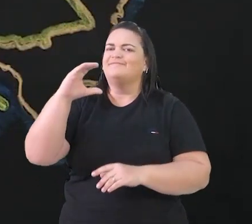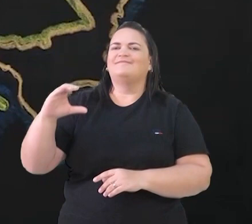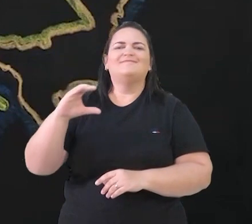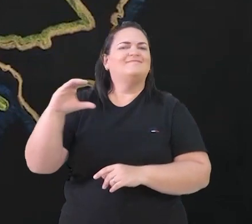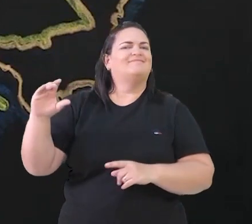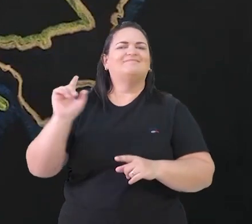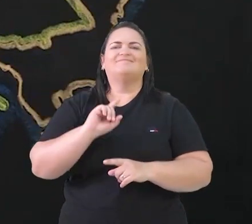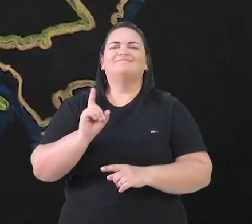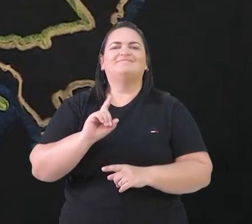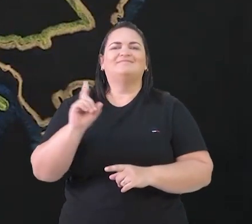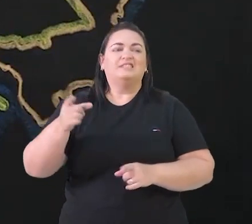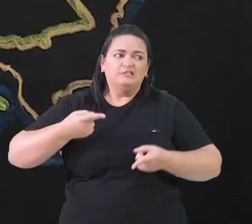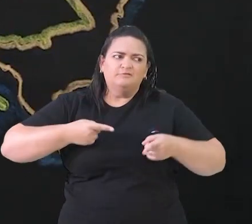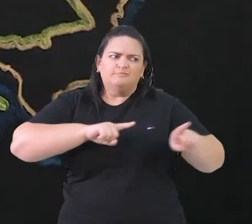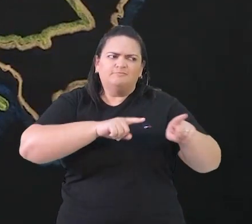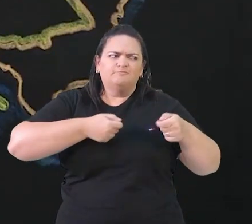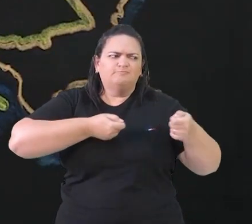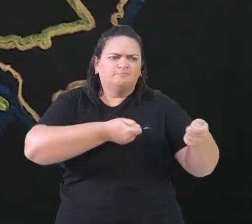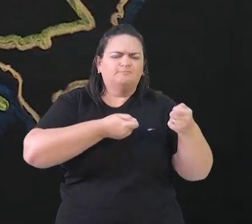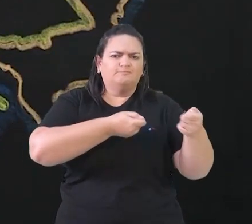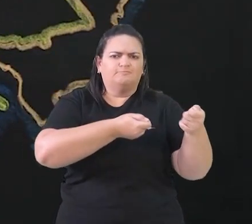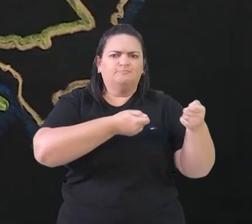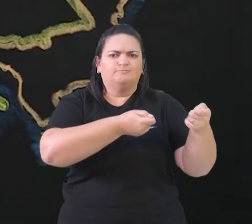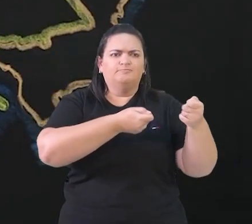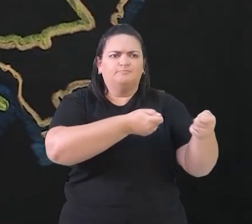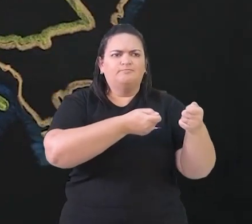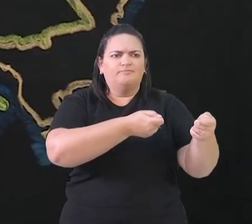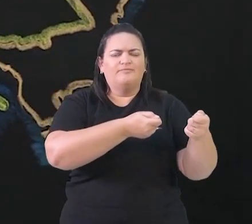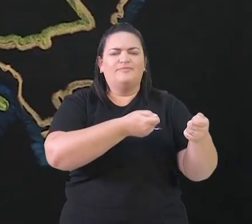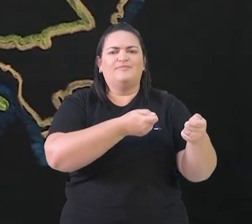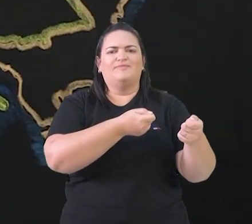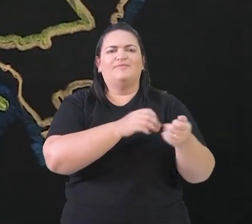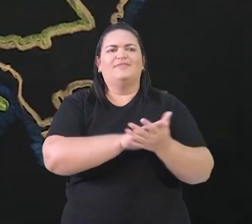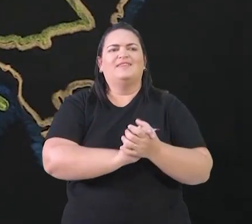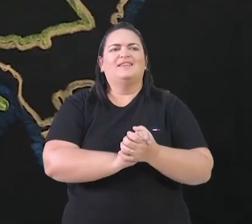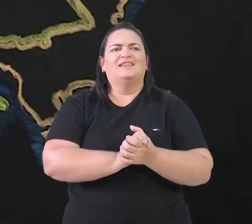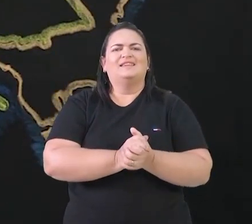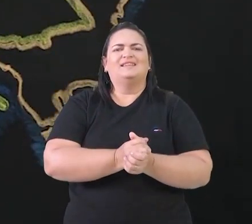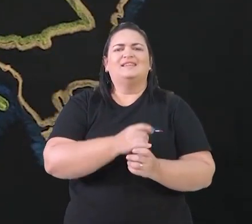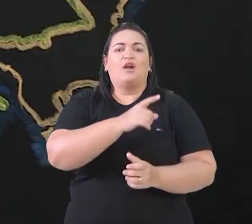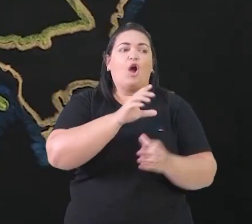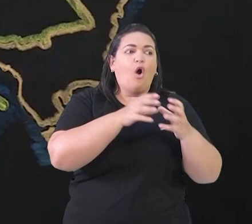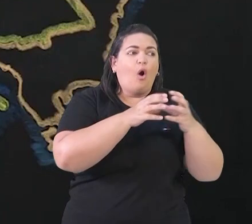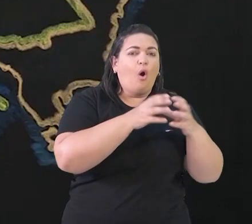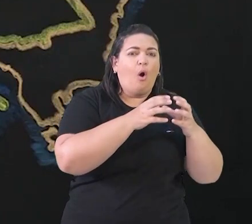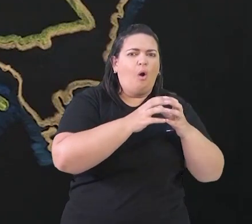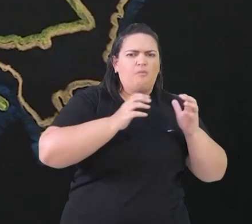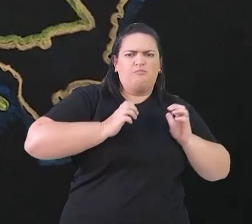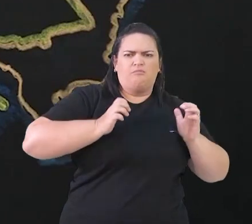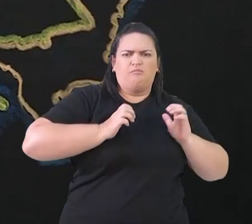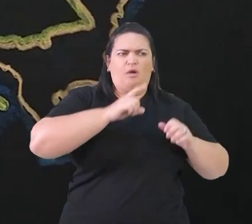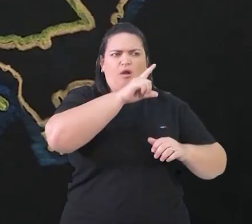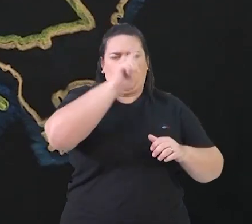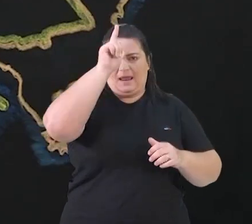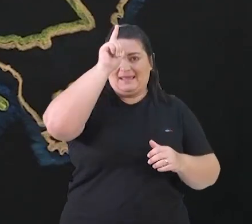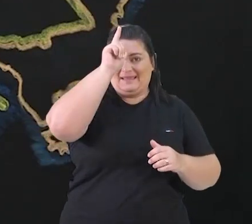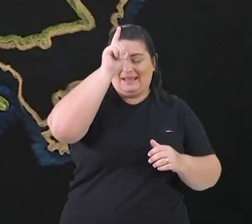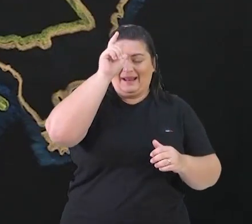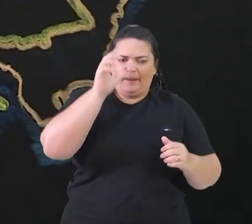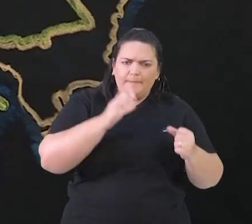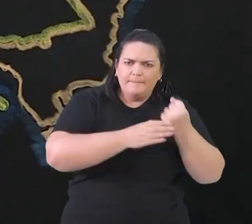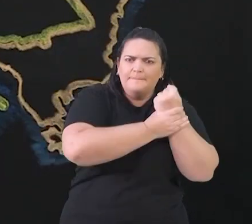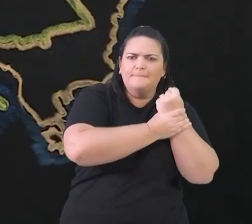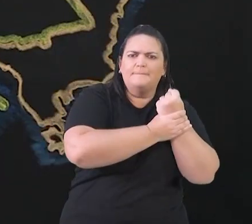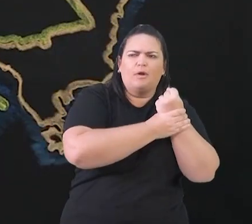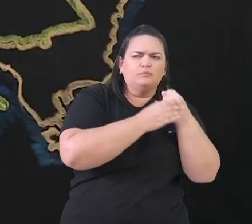perseguido com uma condenação de morte. Ele acabou, na verdade, sendo protegido por alguns nobres na Alemanha, mas